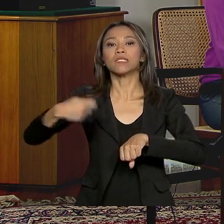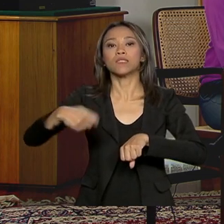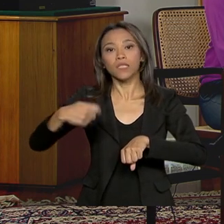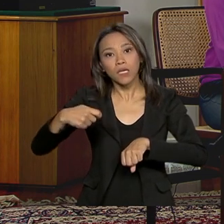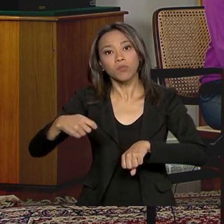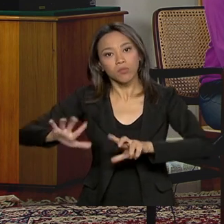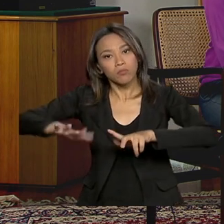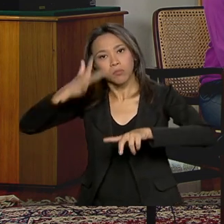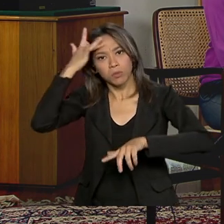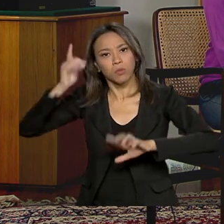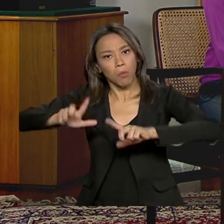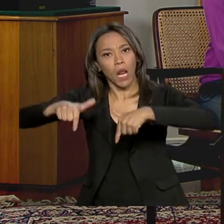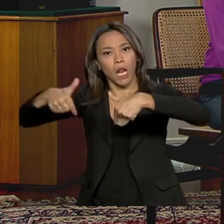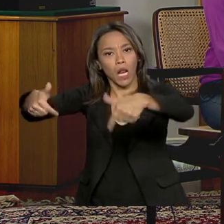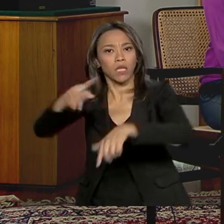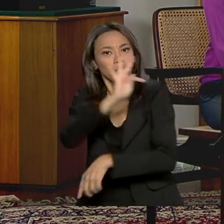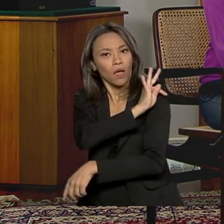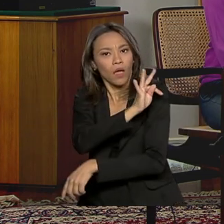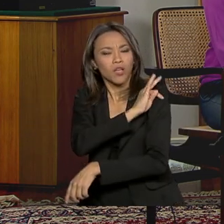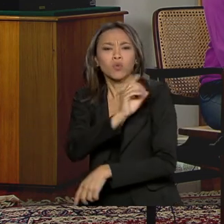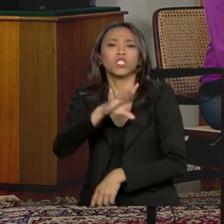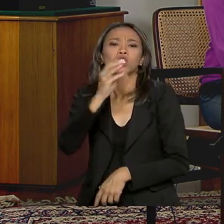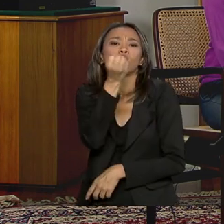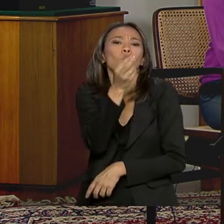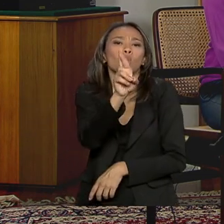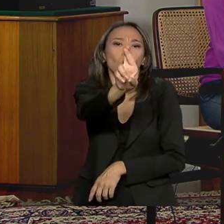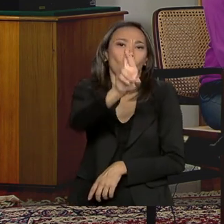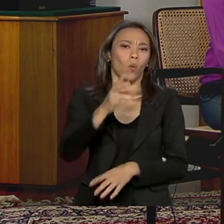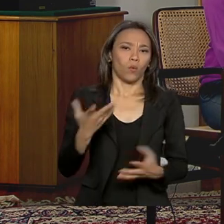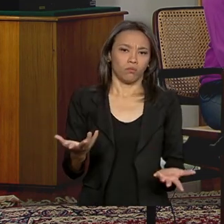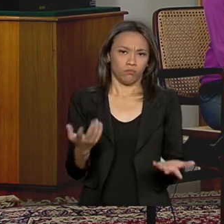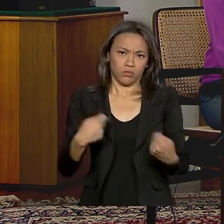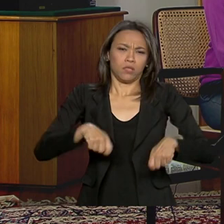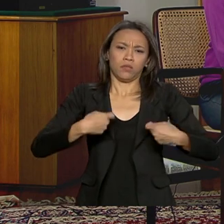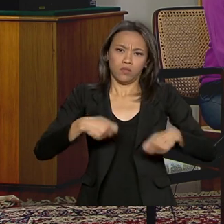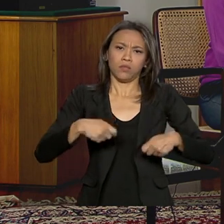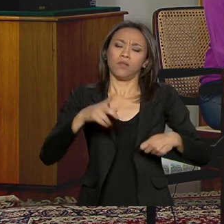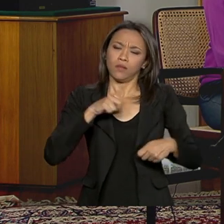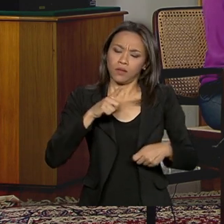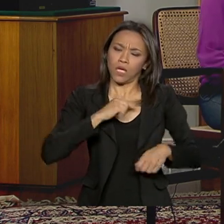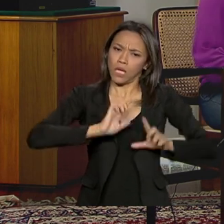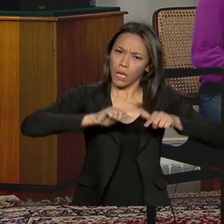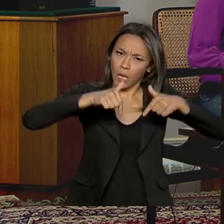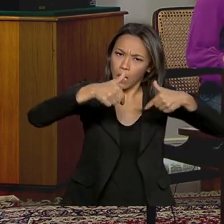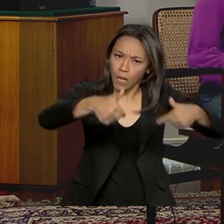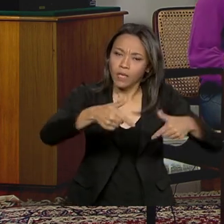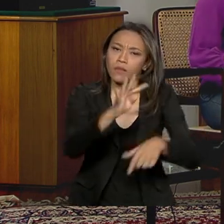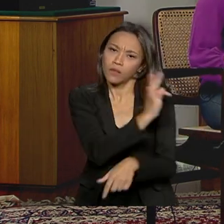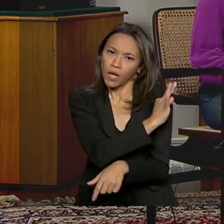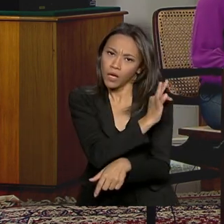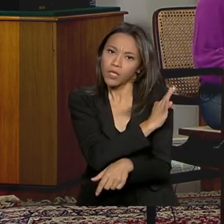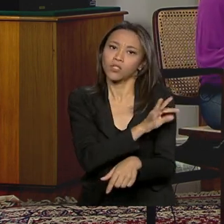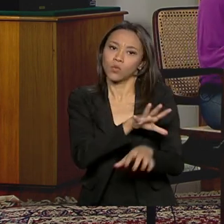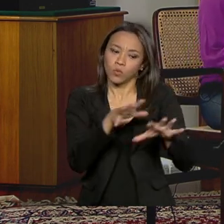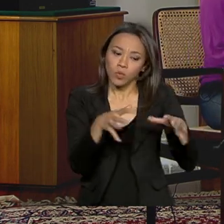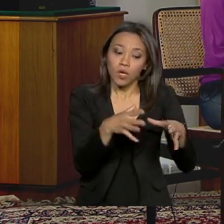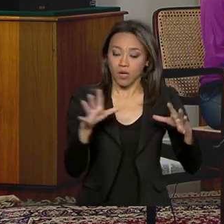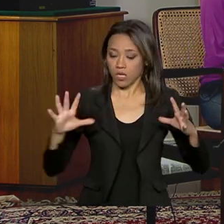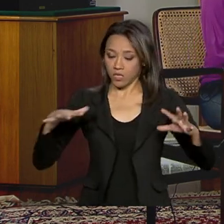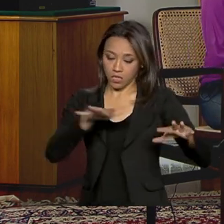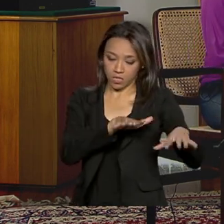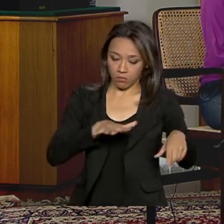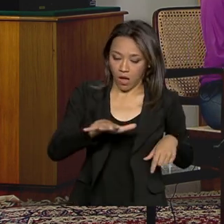técnica. Não adianta só doutores, você precisa ter mão de obra técnica para ocupar esse espaço que fica entre